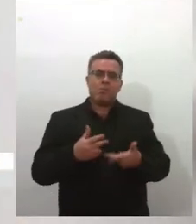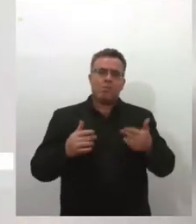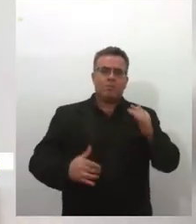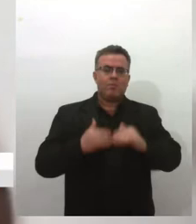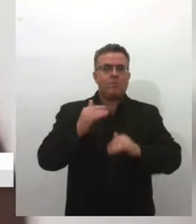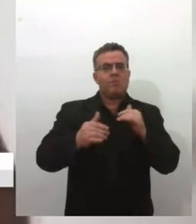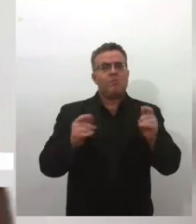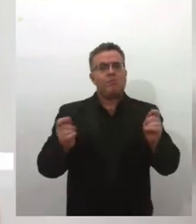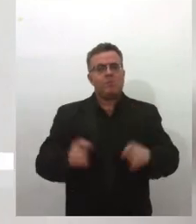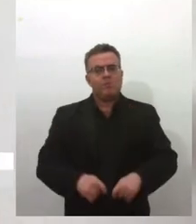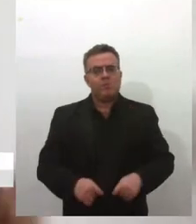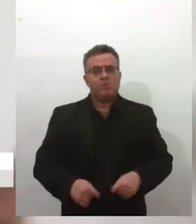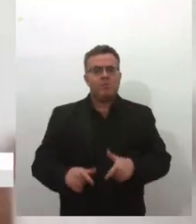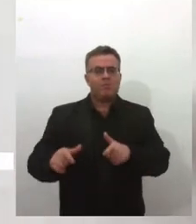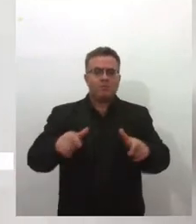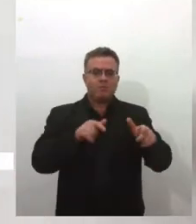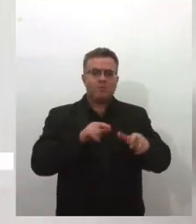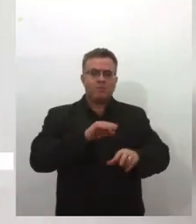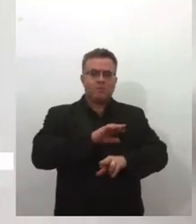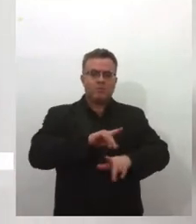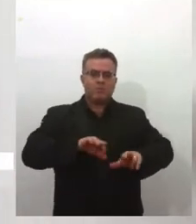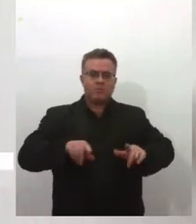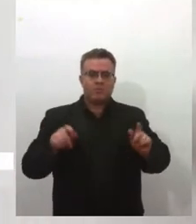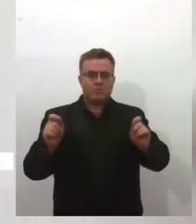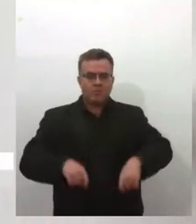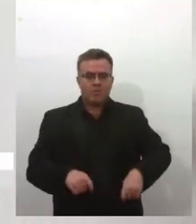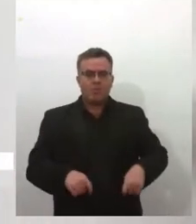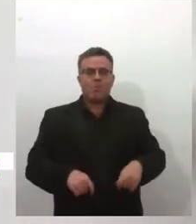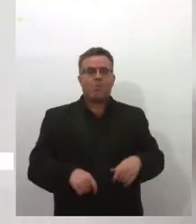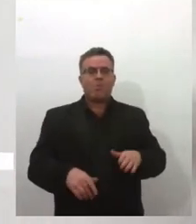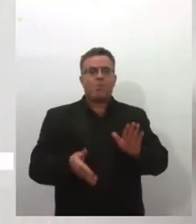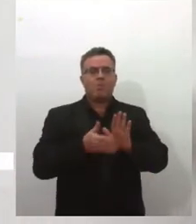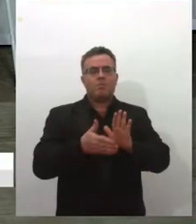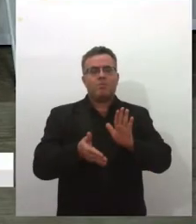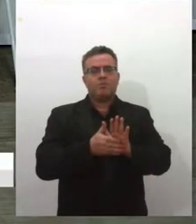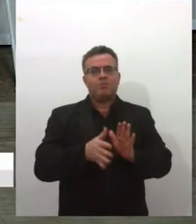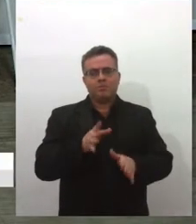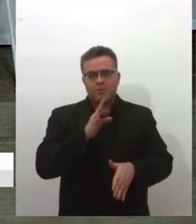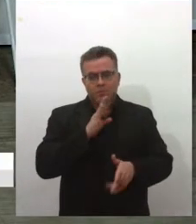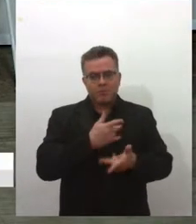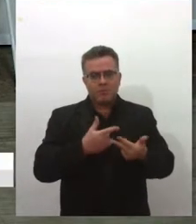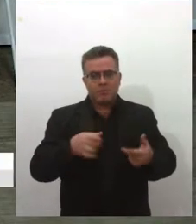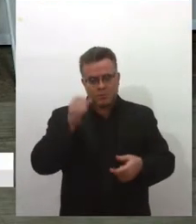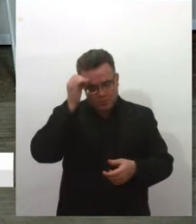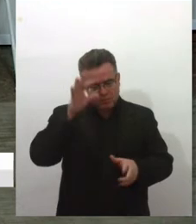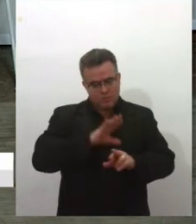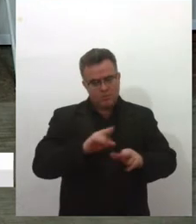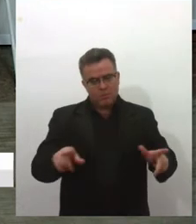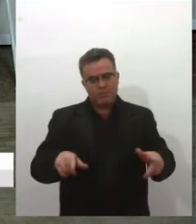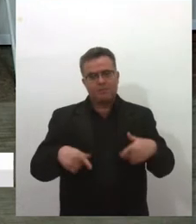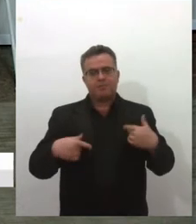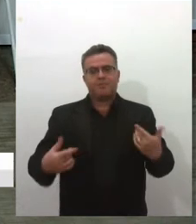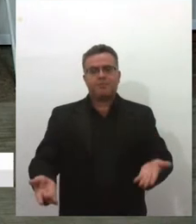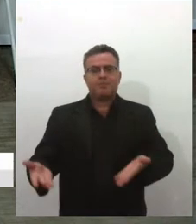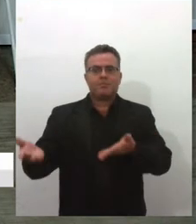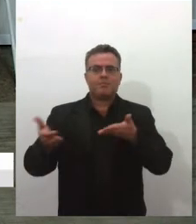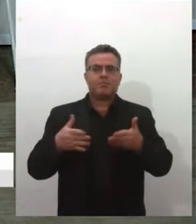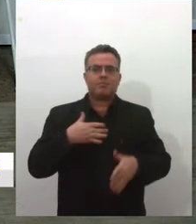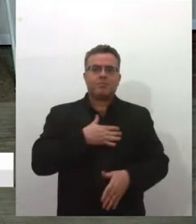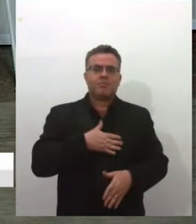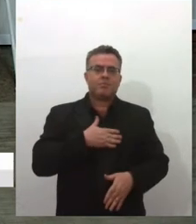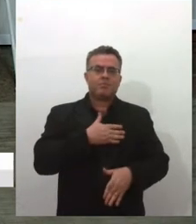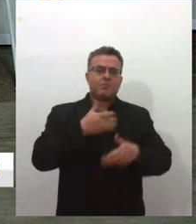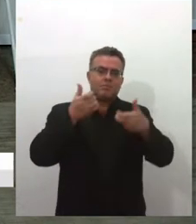Sergipe, né, a periferia em Sergipe, também Sergipe me proporciona o conhecimento. Maravilha, Gabriele, que bom que você contar a sua